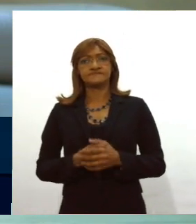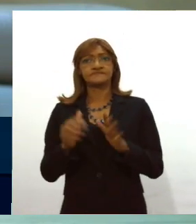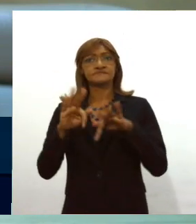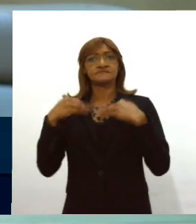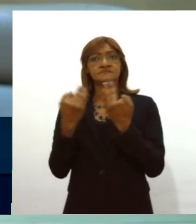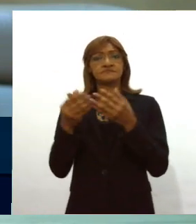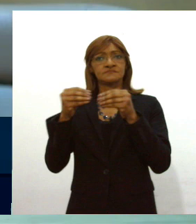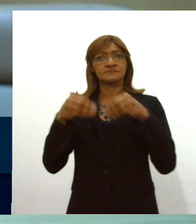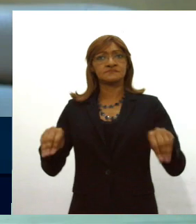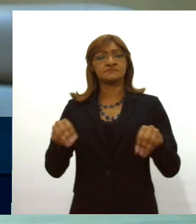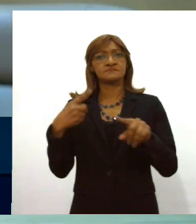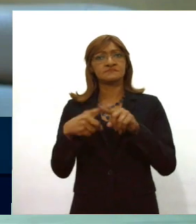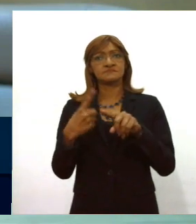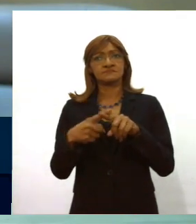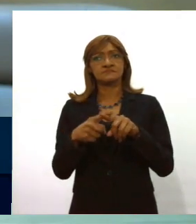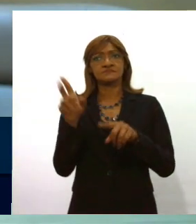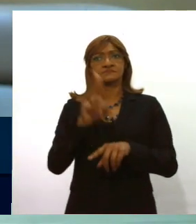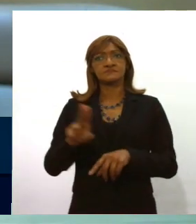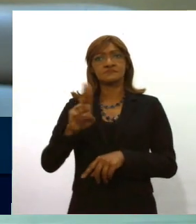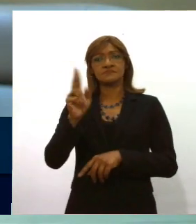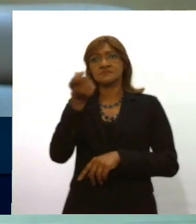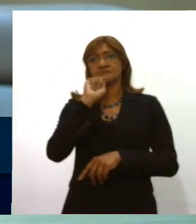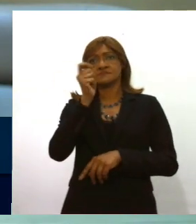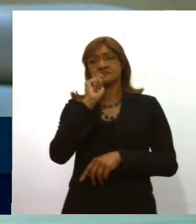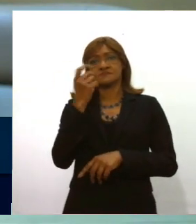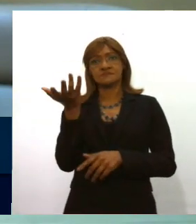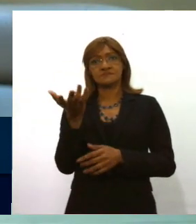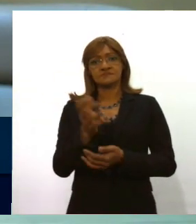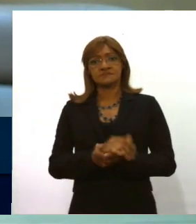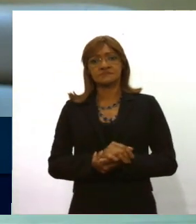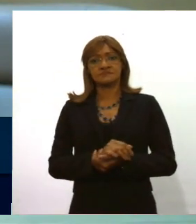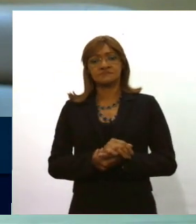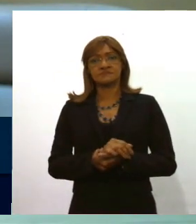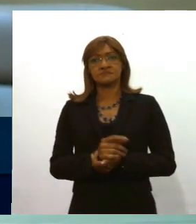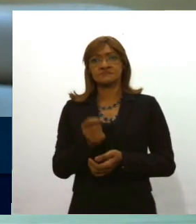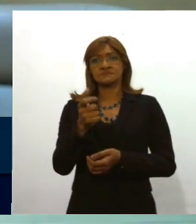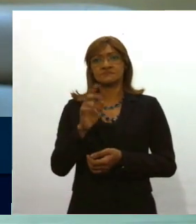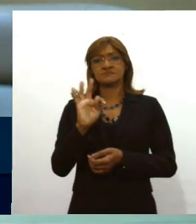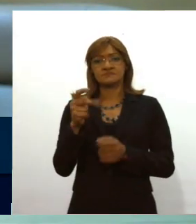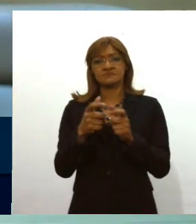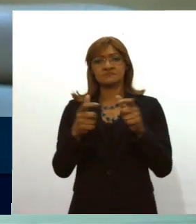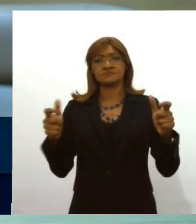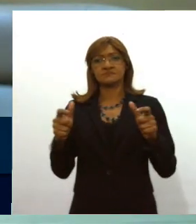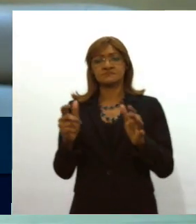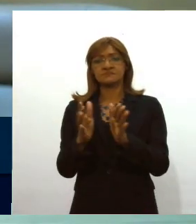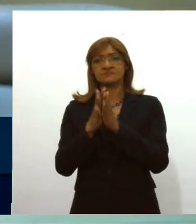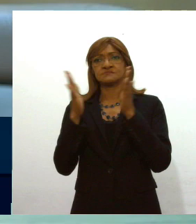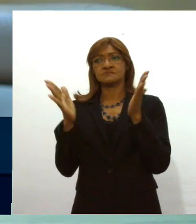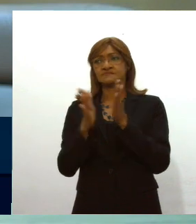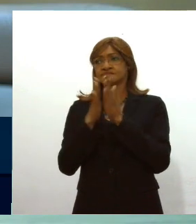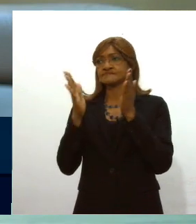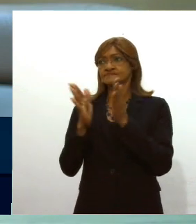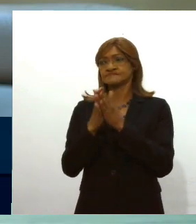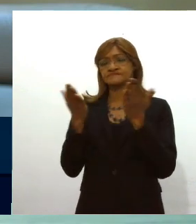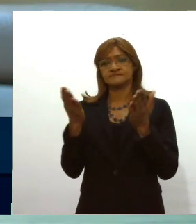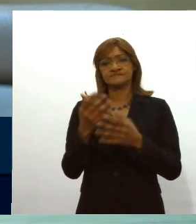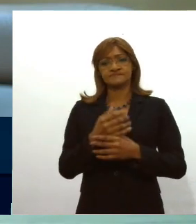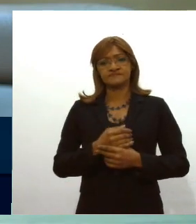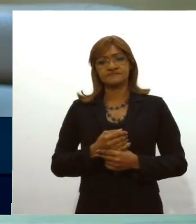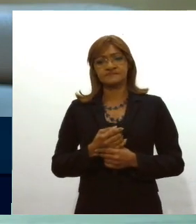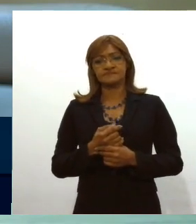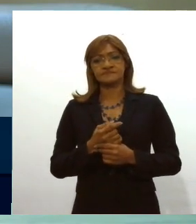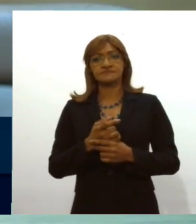destruídas por causa do envolvimento com as drogas e em sua maioria são famílias pobres. Eu acho